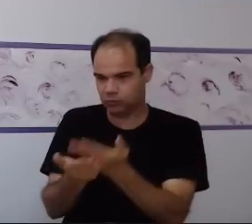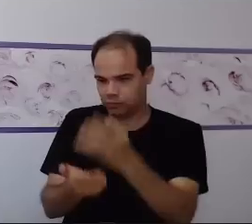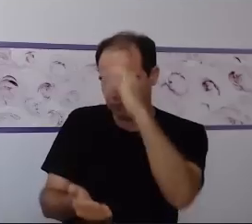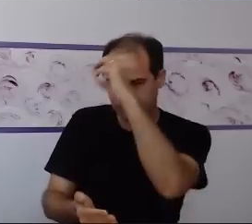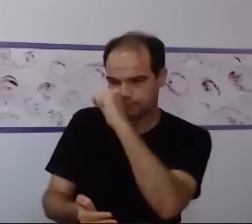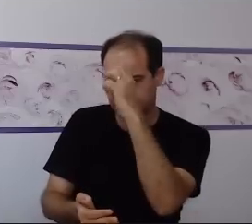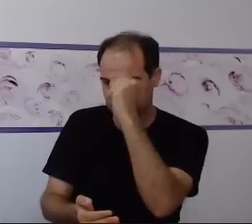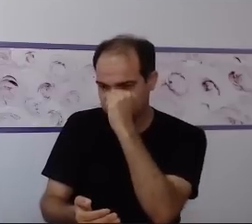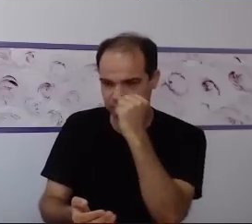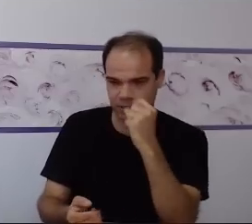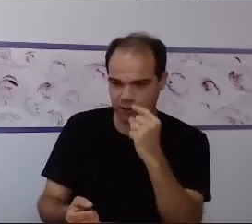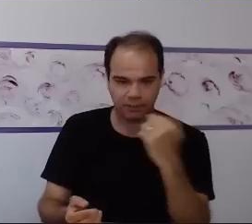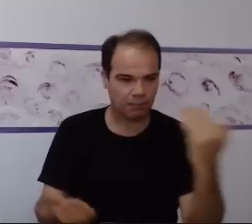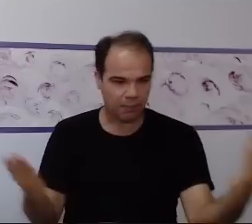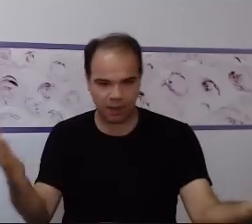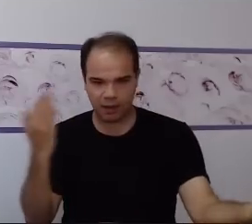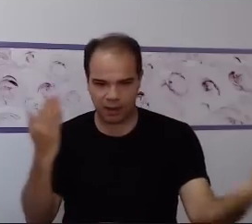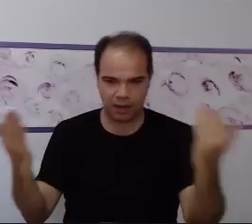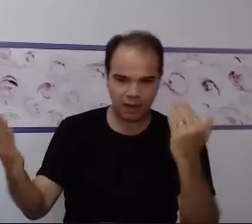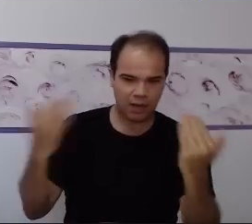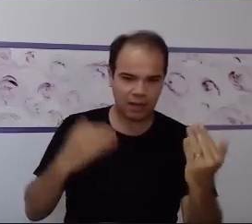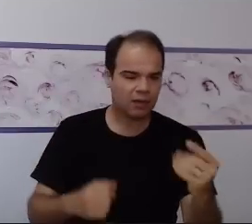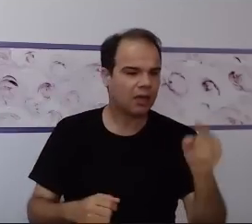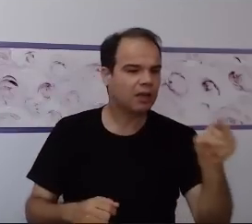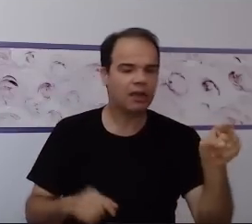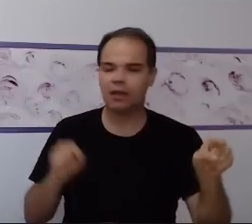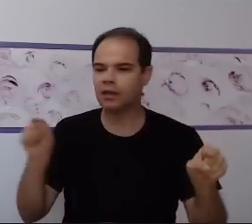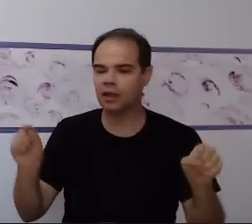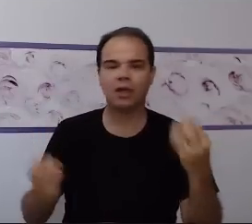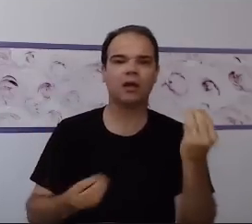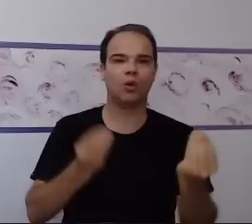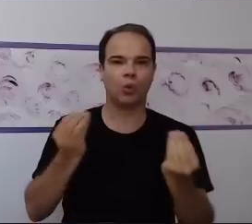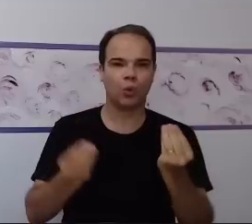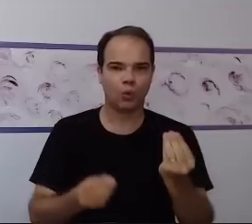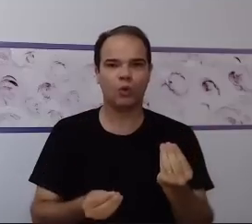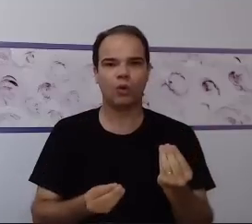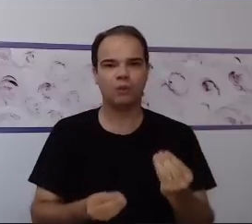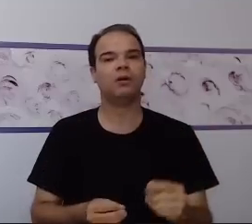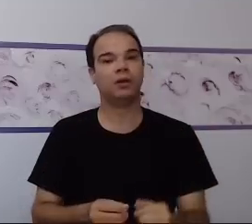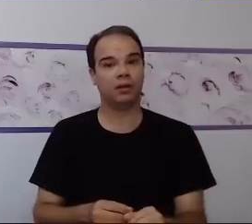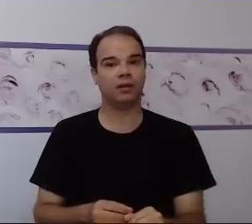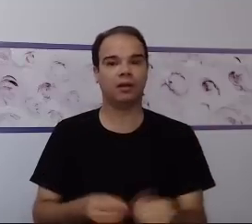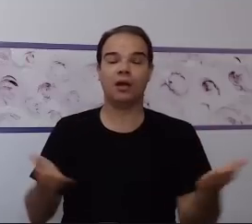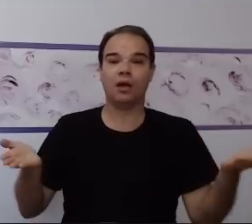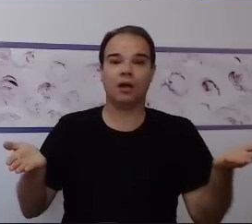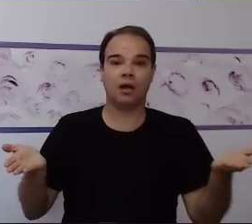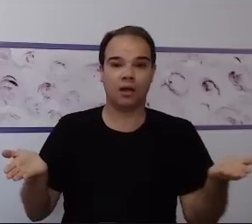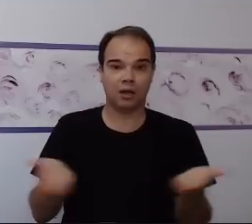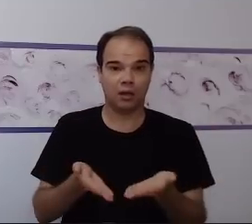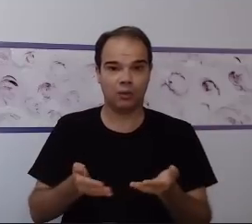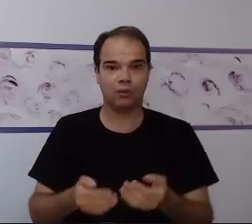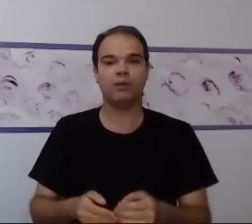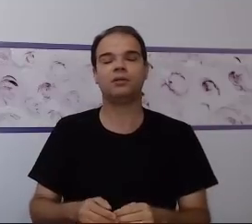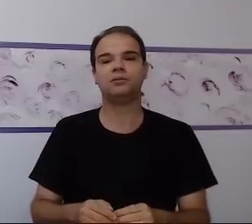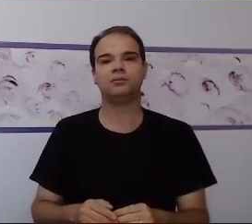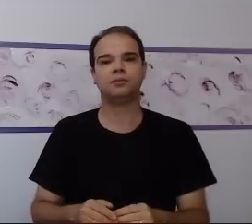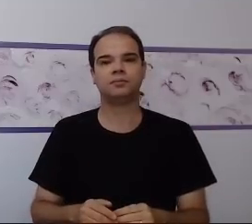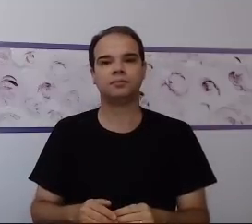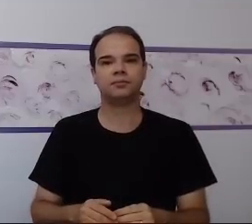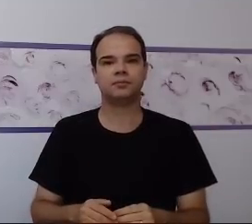em busca de novos estudos, novas formas, nossas maneiras. E agora, galera, nós temos que falar um pouco sobre